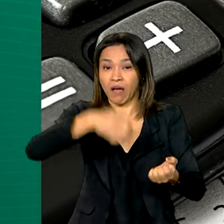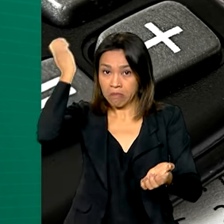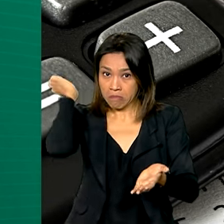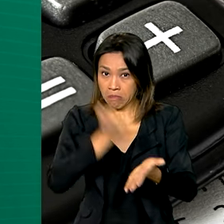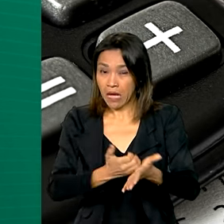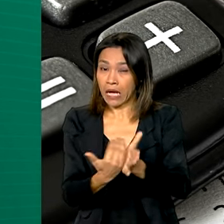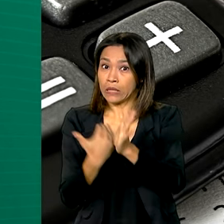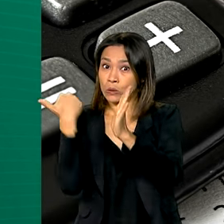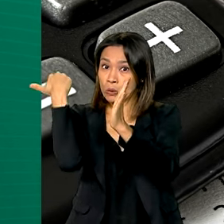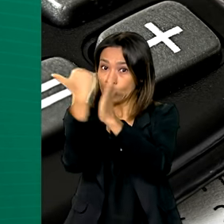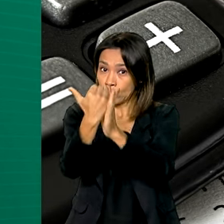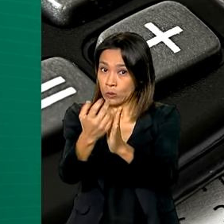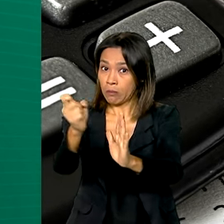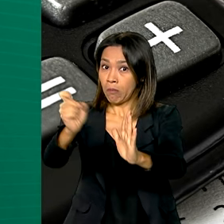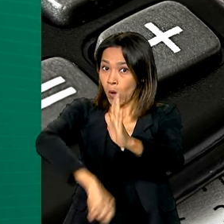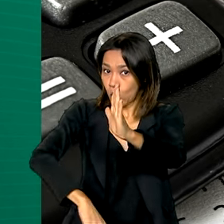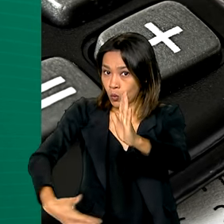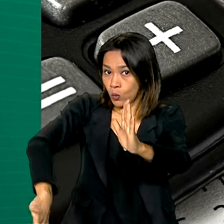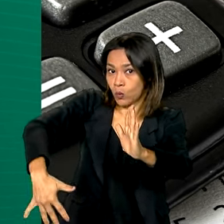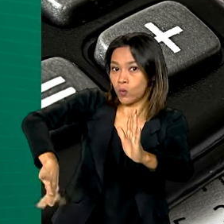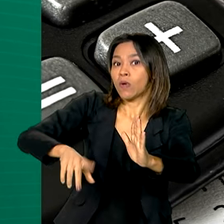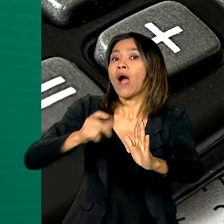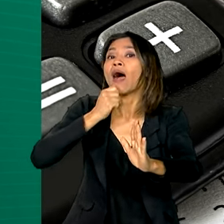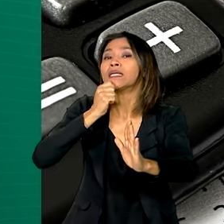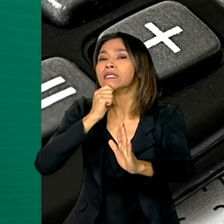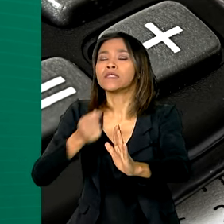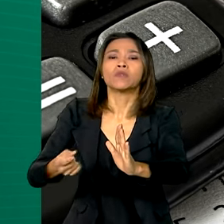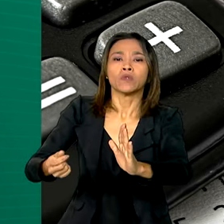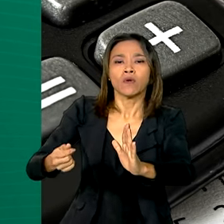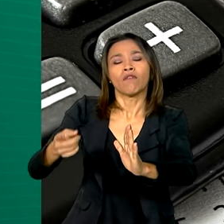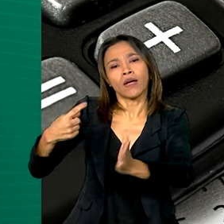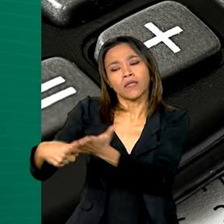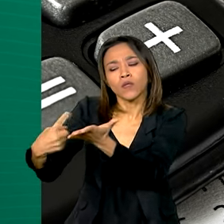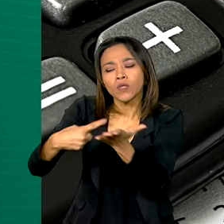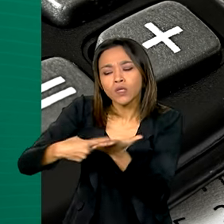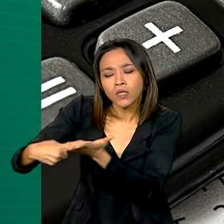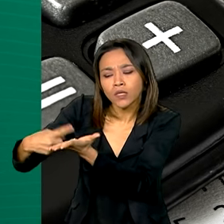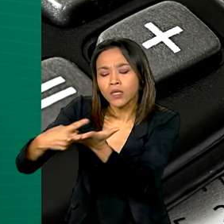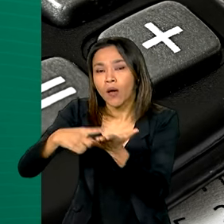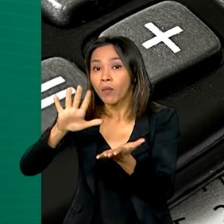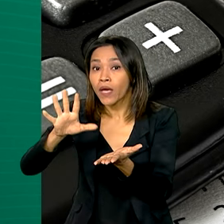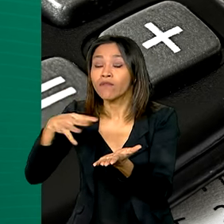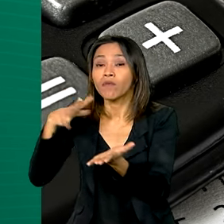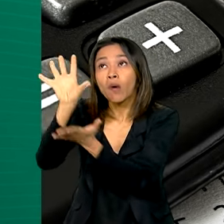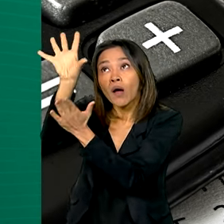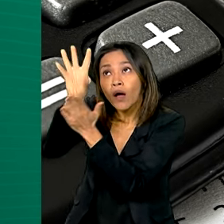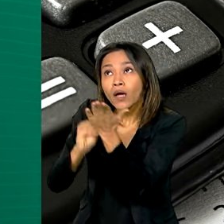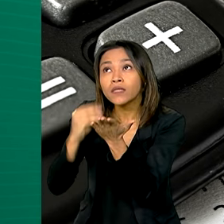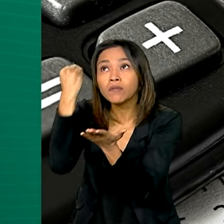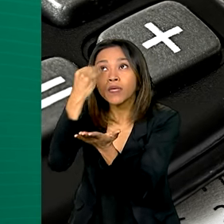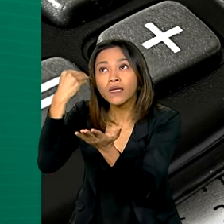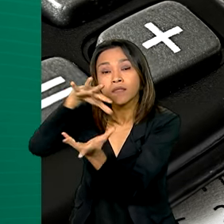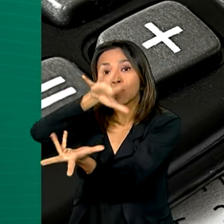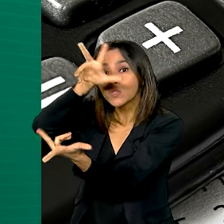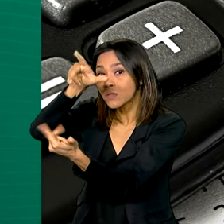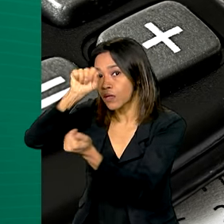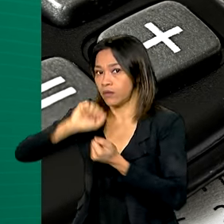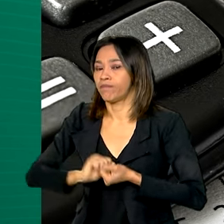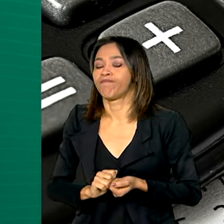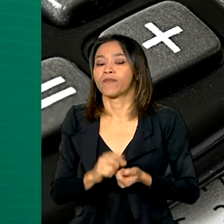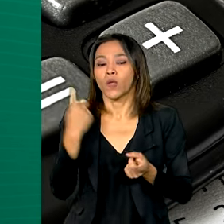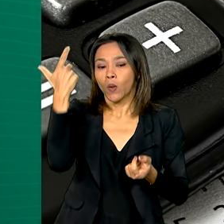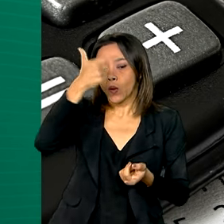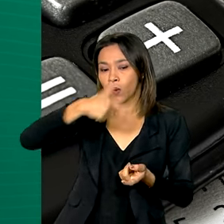impostos. O aumento ainda precisará ser definido, levando em conta experiências internacionais. A proposta também